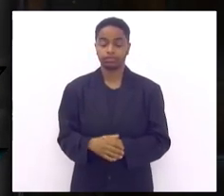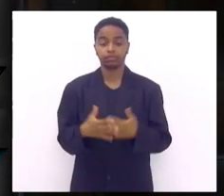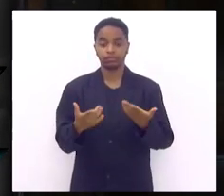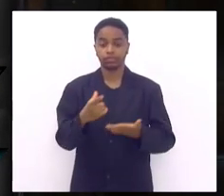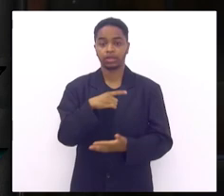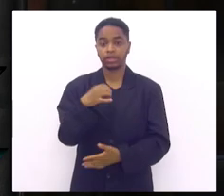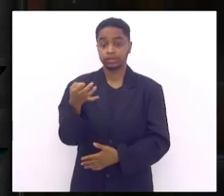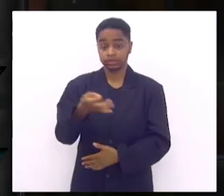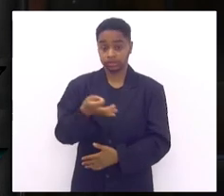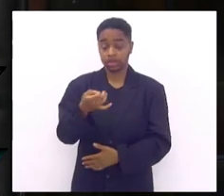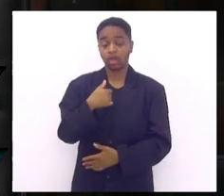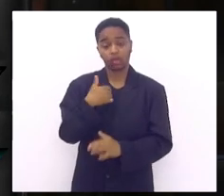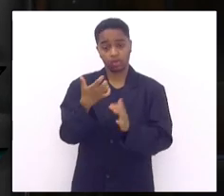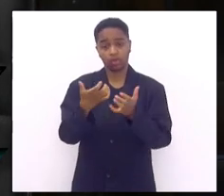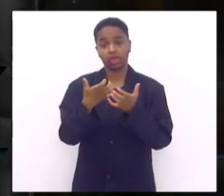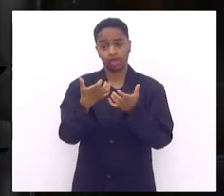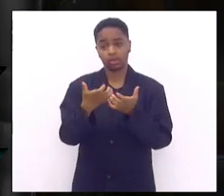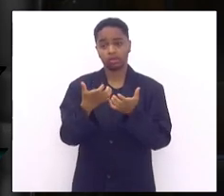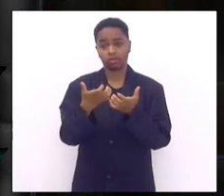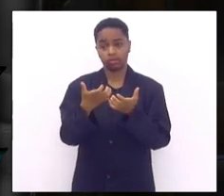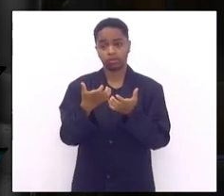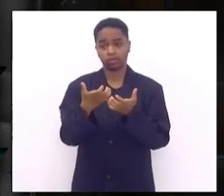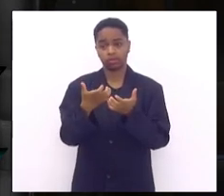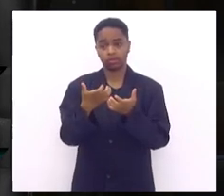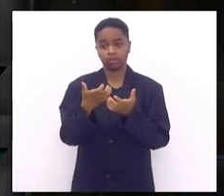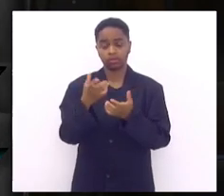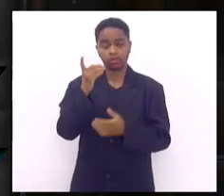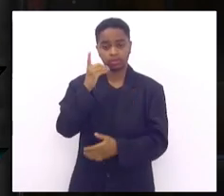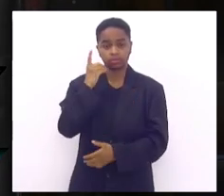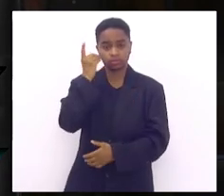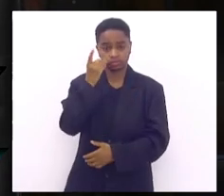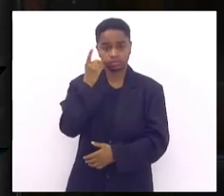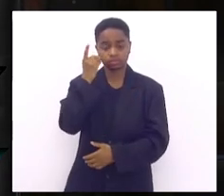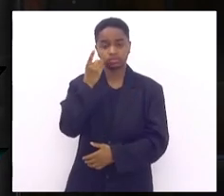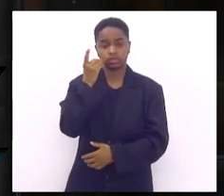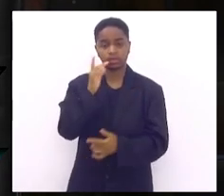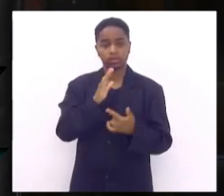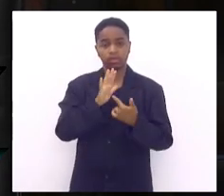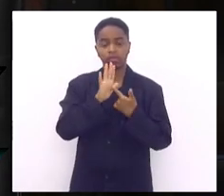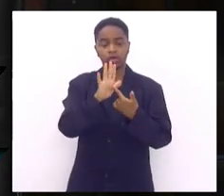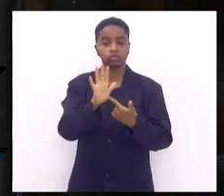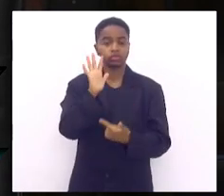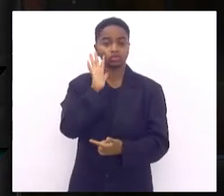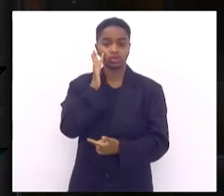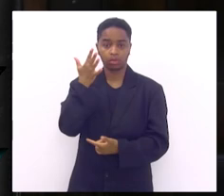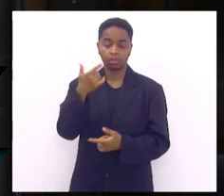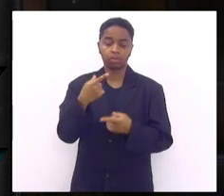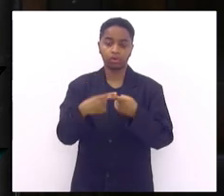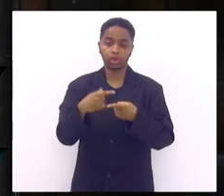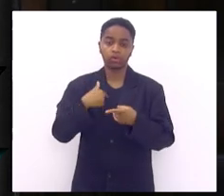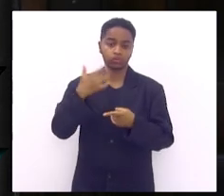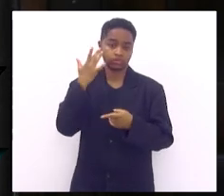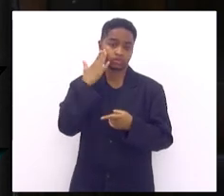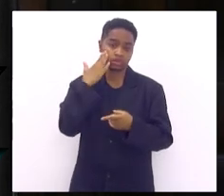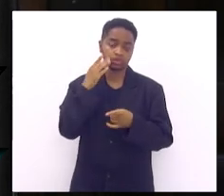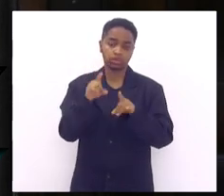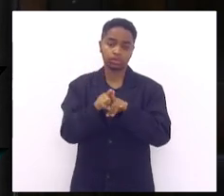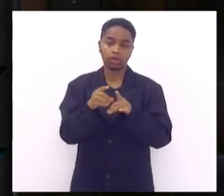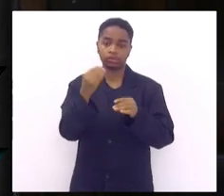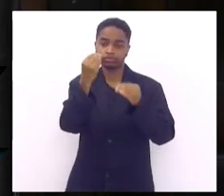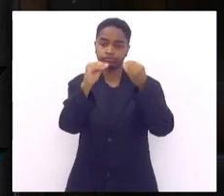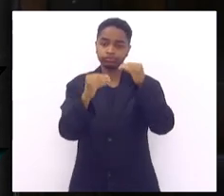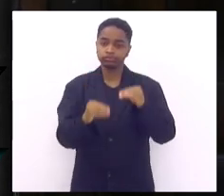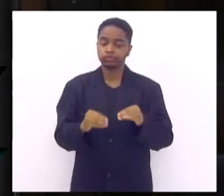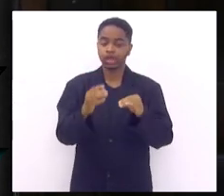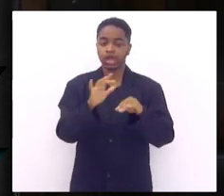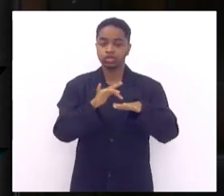certeza eu quero ser o segundo deputado o que vem com soluções porque eu sei também que é muito fácil postar nas redes sociais